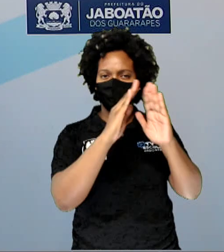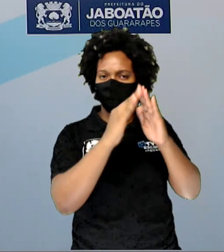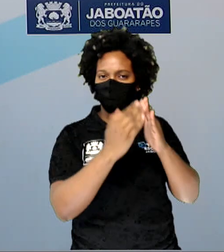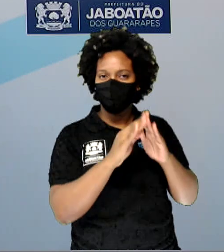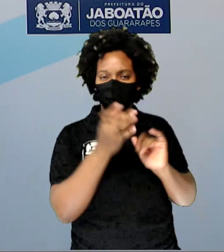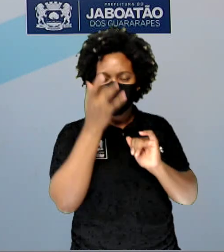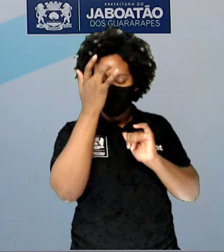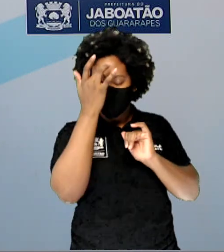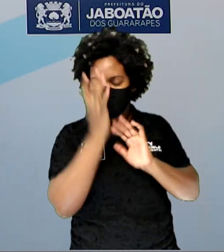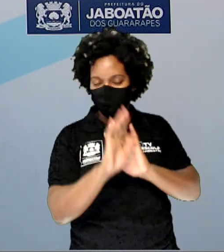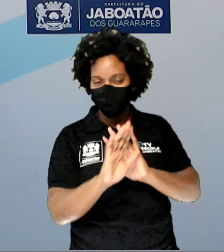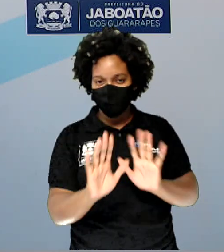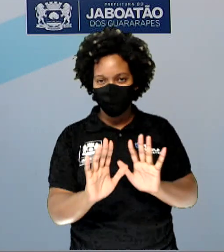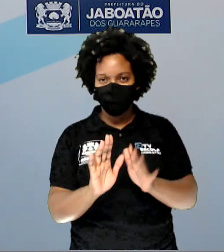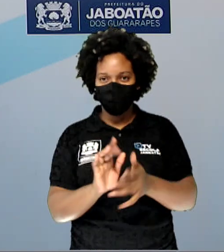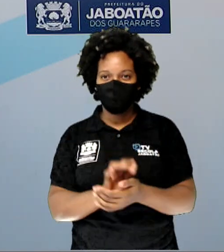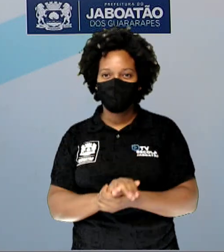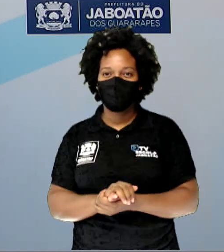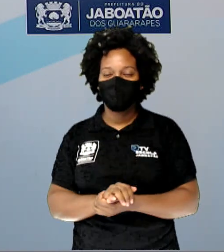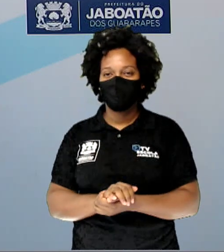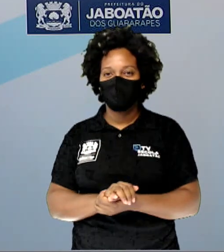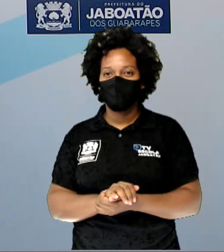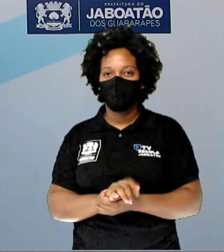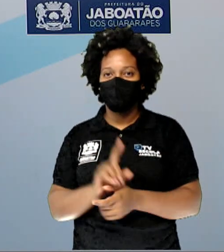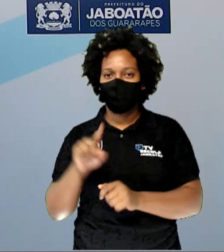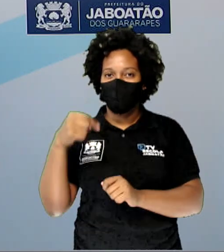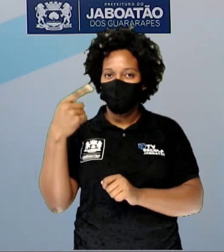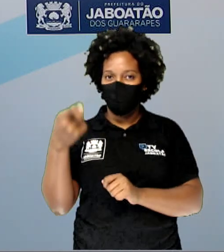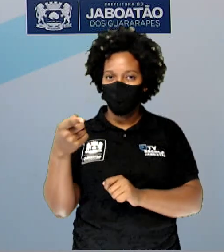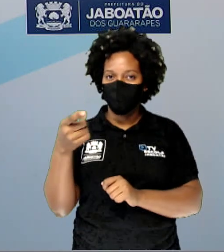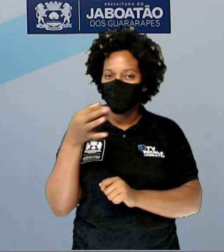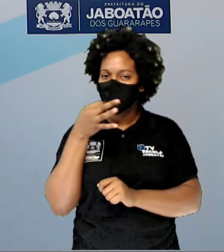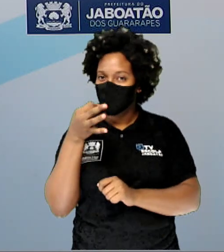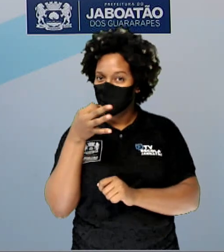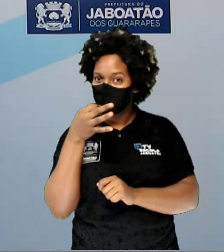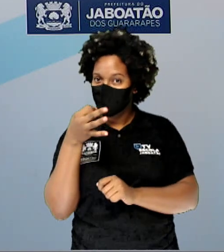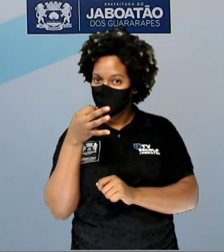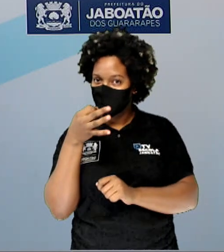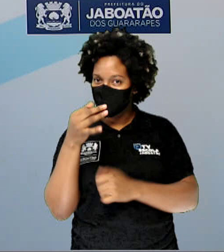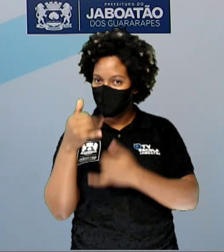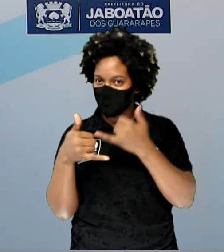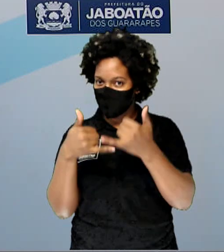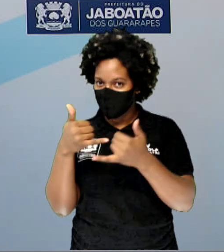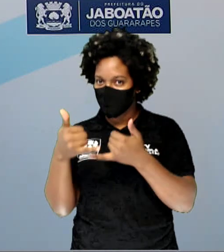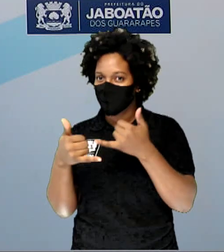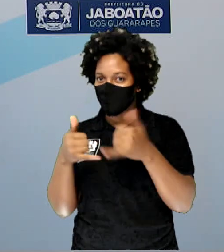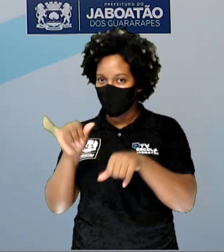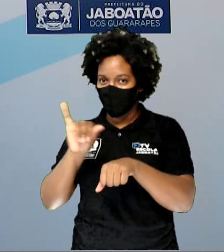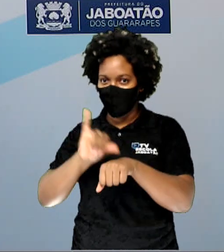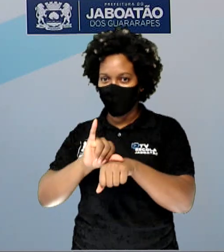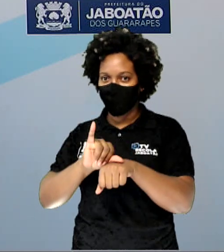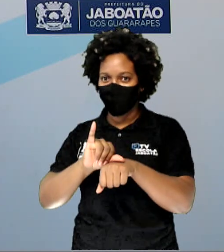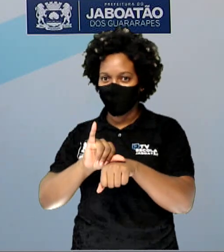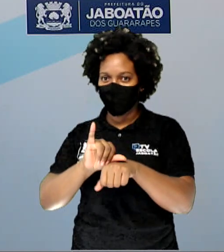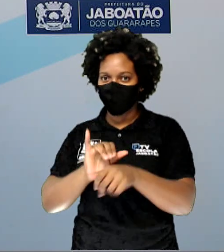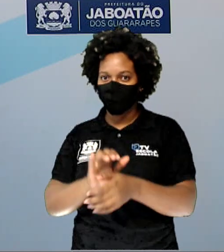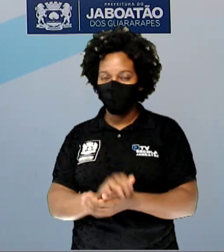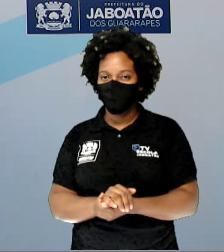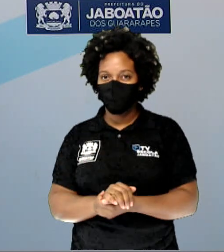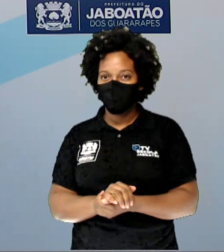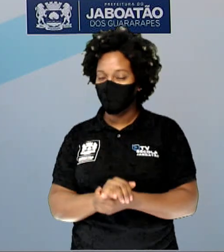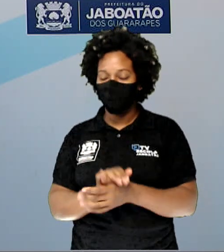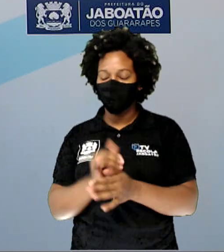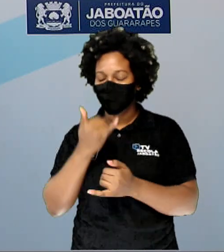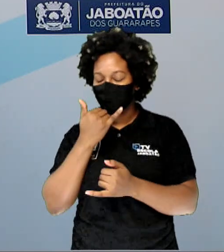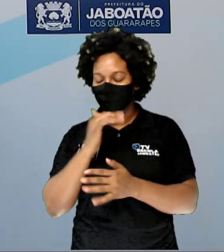reutilizando essa sucata aí, que é a lata. Ok? Vamos para a próxima sugestão de brinquedo de lata que a gente pode fazer, de brinquedo de